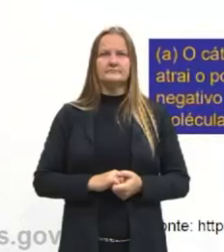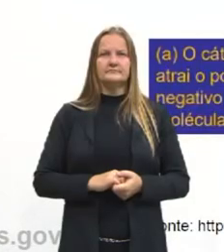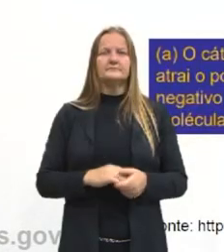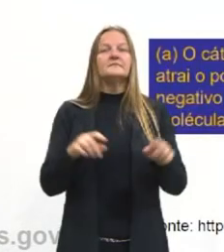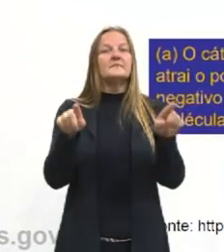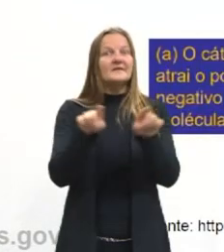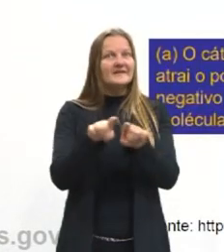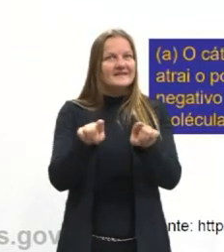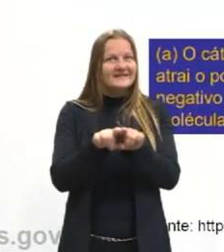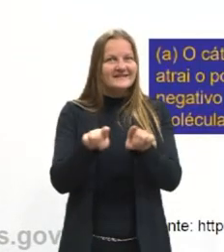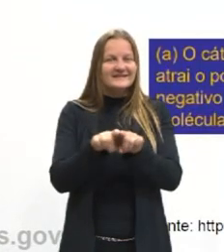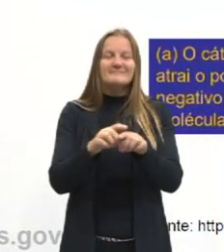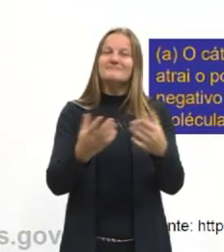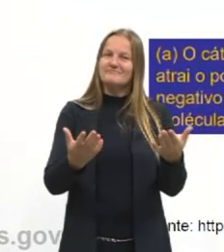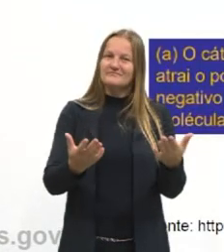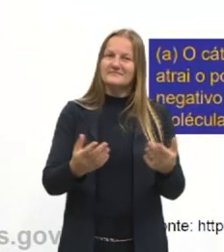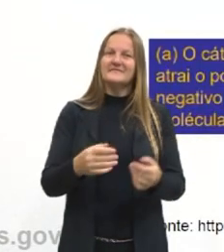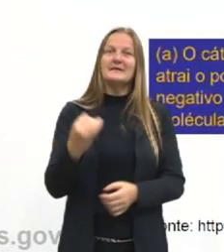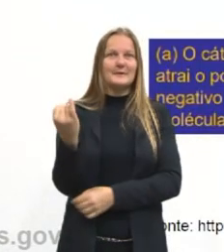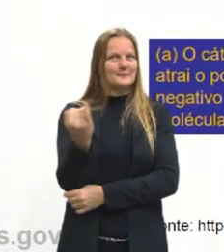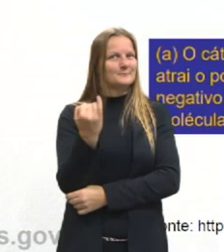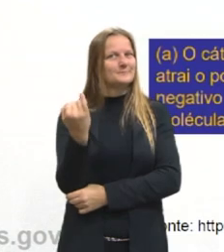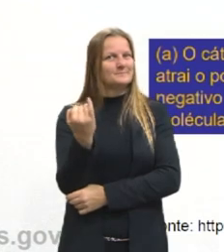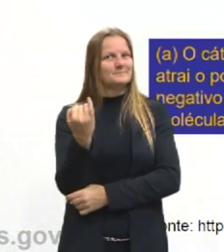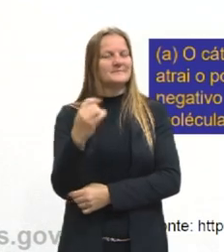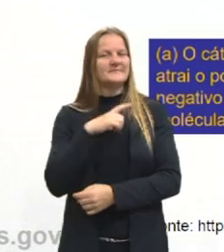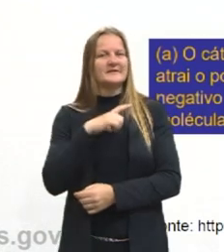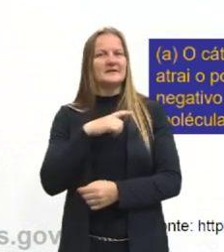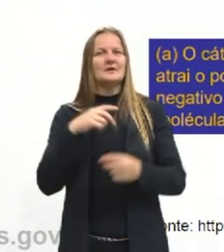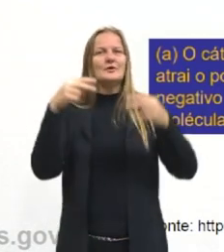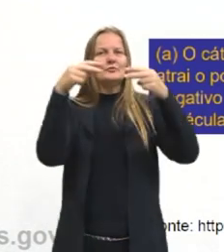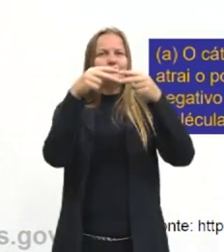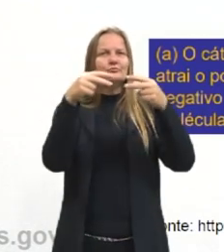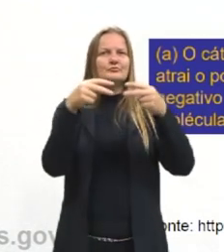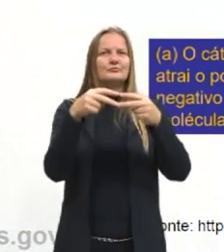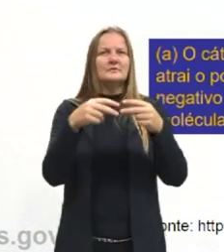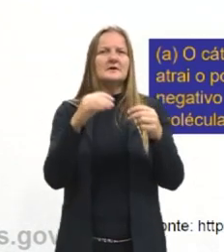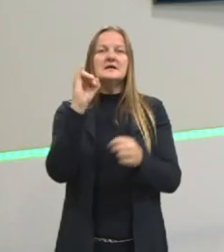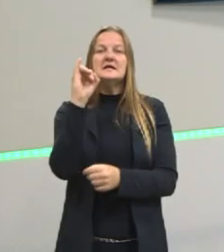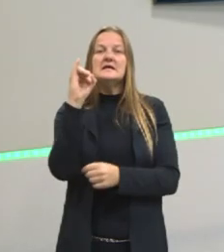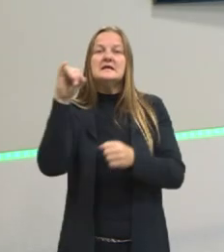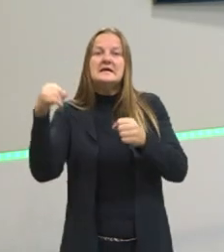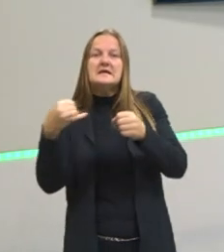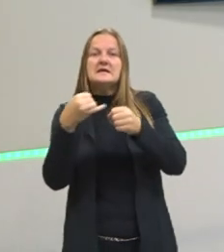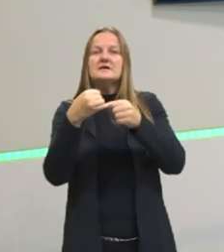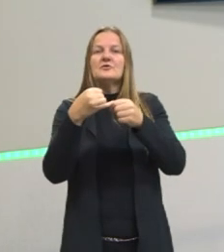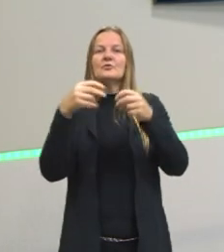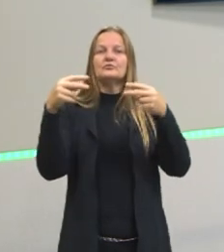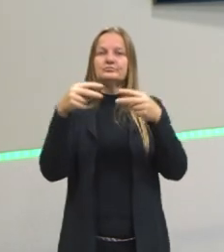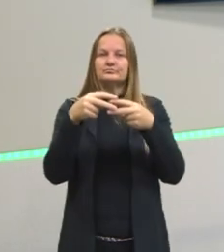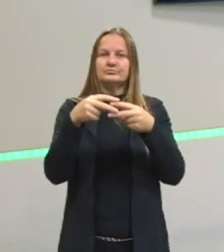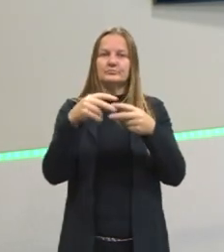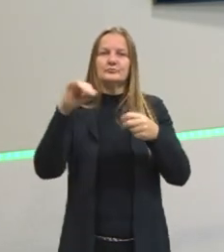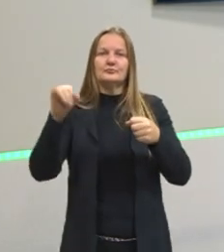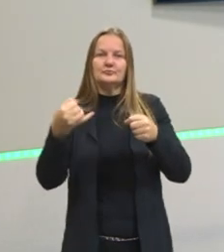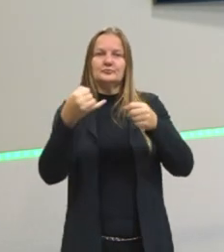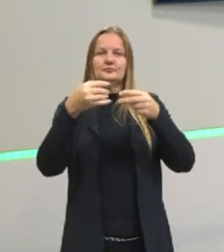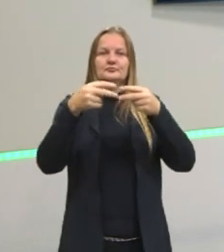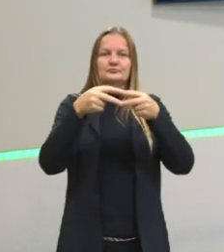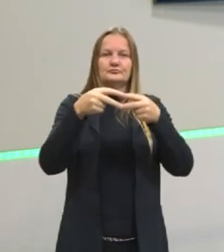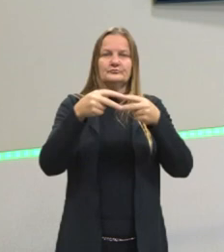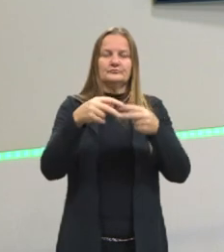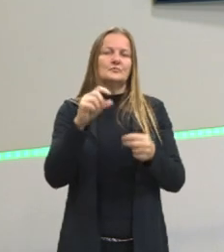Também, não menos importante, mas o íon dipolo. O que seria essa interação íon dipolo? É quando eu tenho um